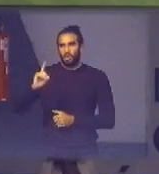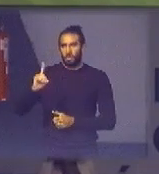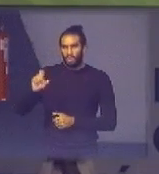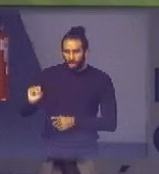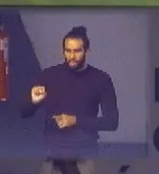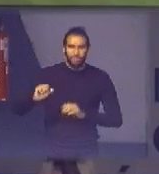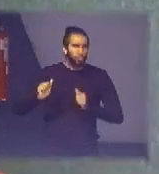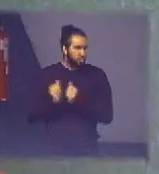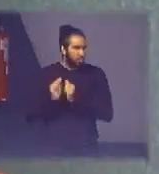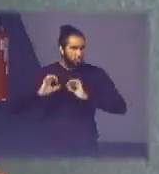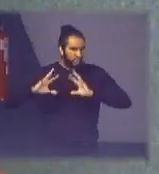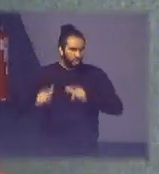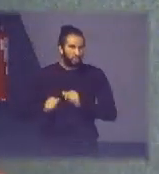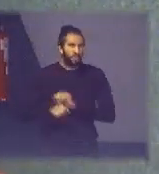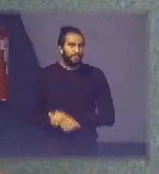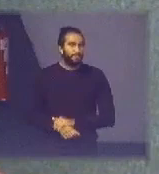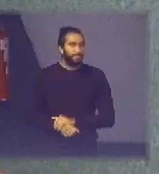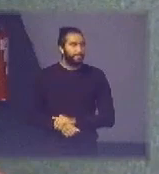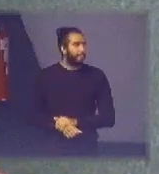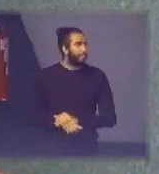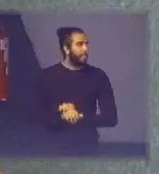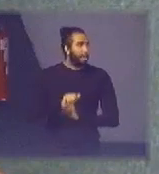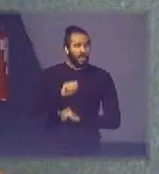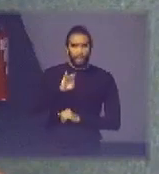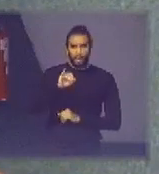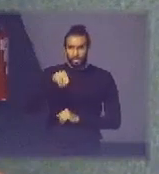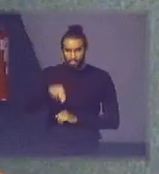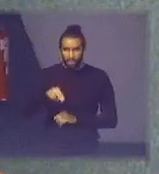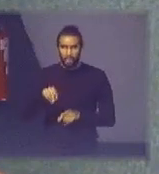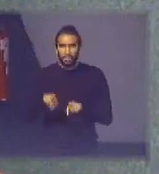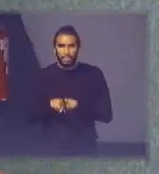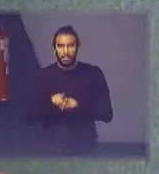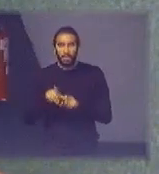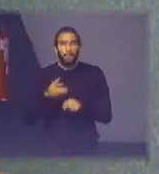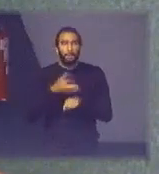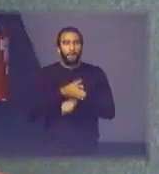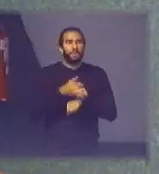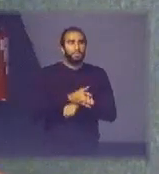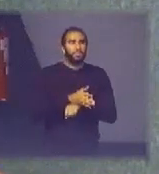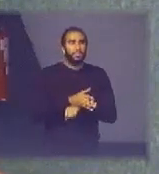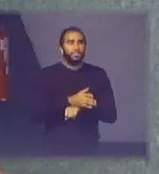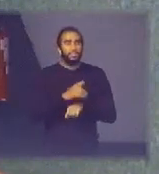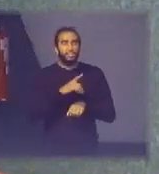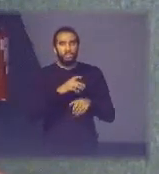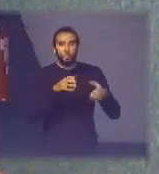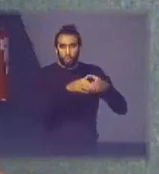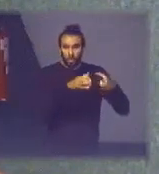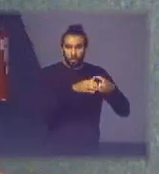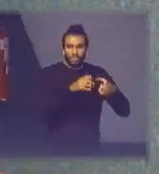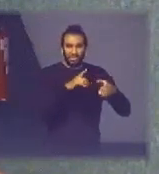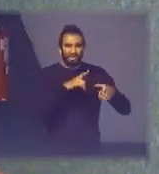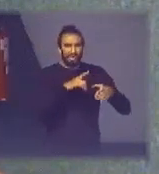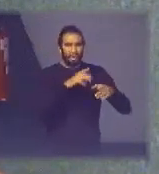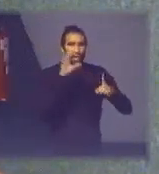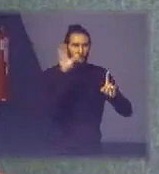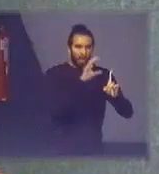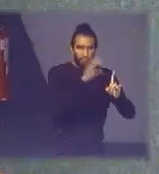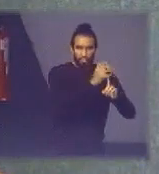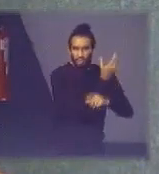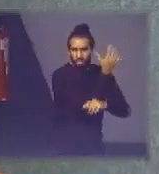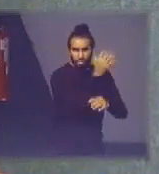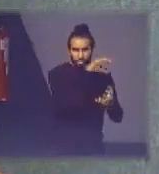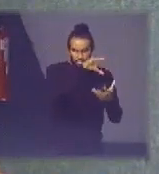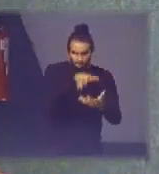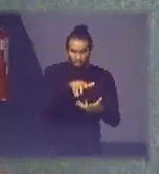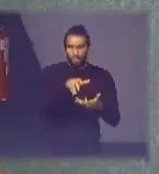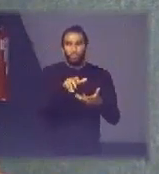Abine é signatária do pacto global e nós também temos todo o nosso trabalho pensando nos ODS